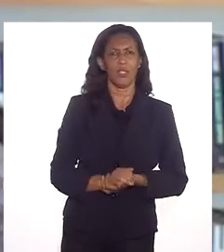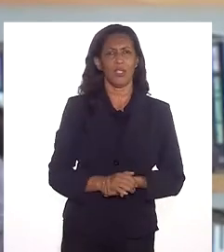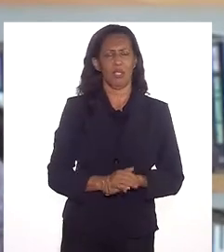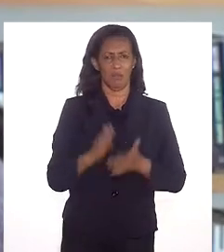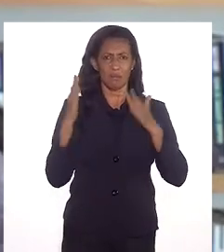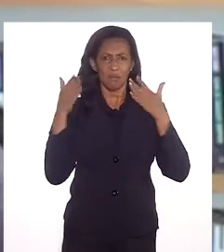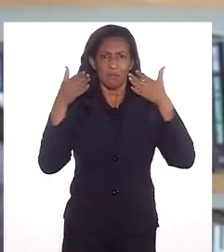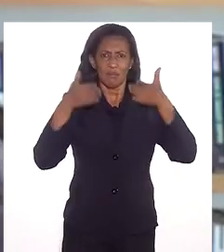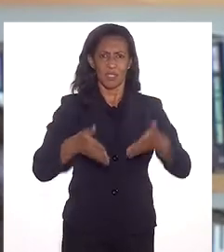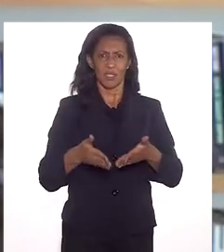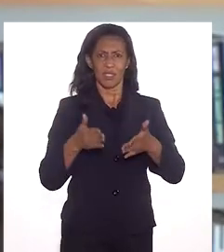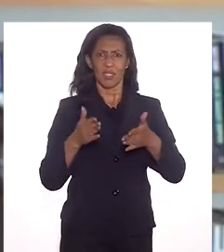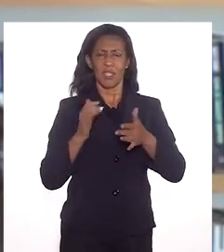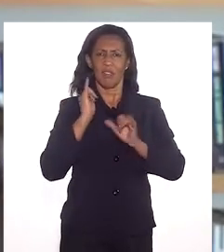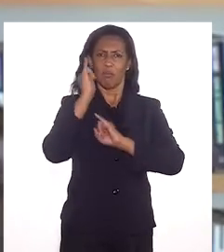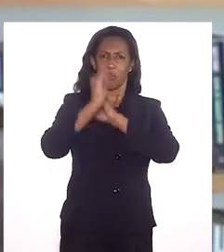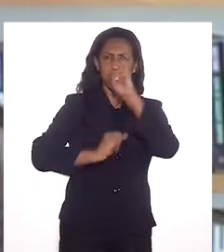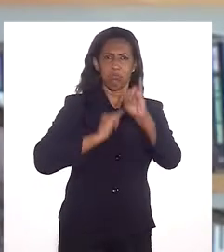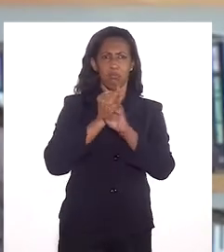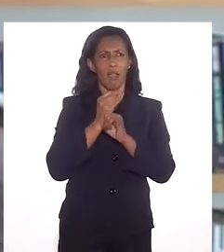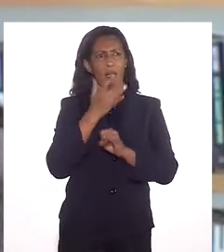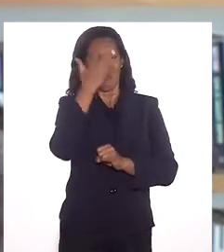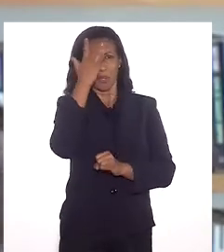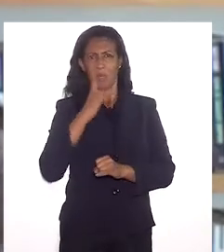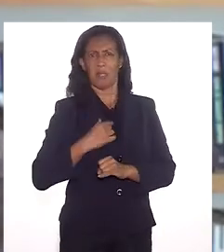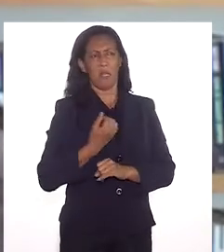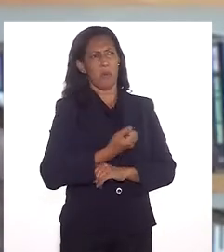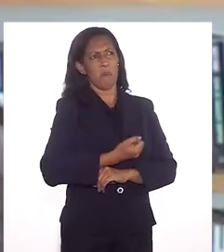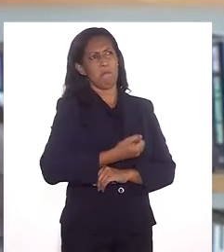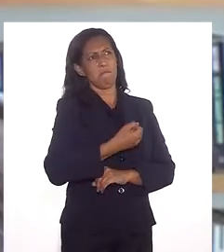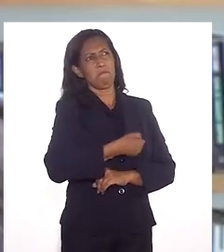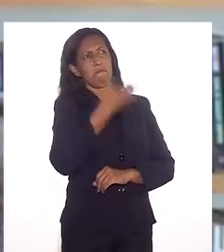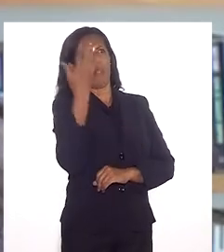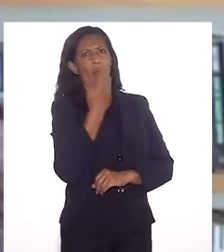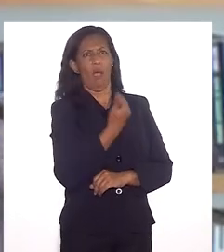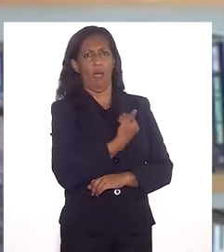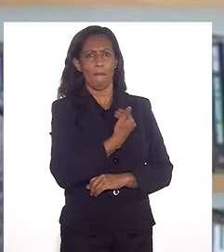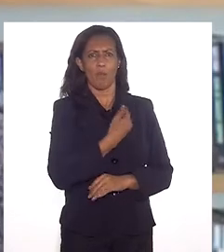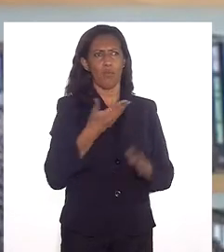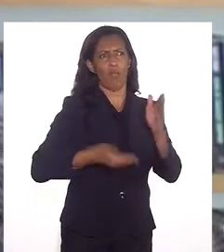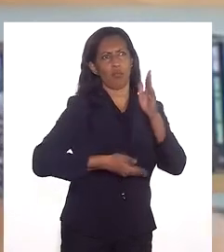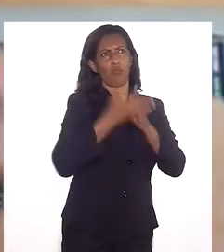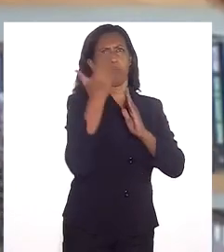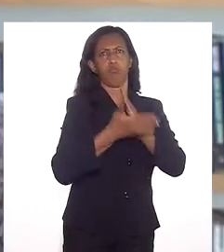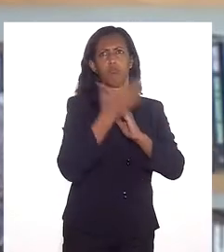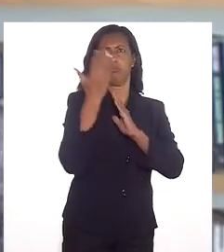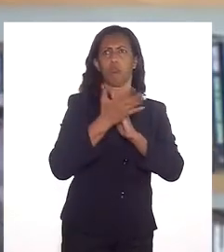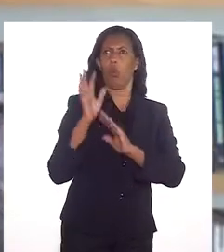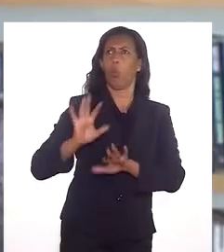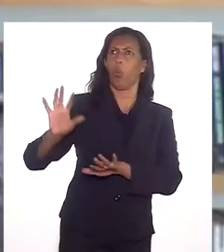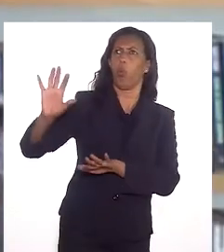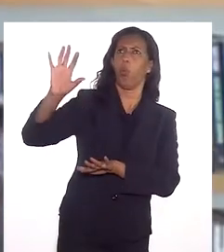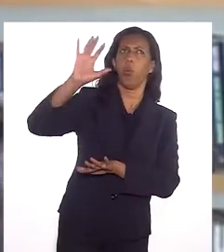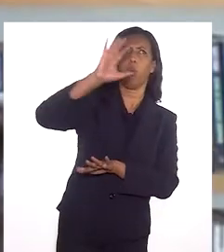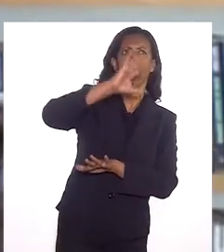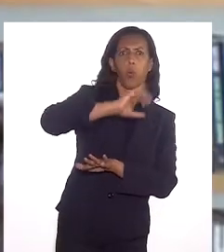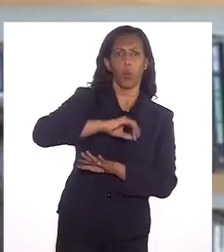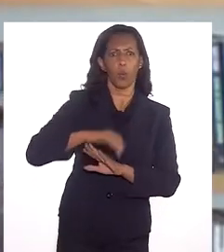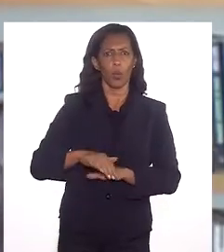Quando você vai para as redes sociais, todo mundo tem um milhão de amigos, todo mundo viaja para lugares